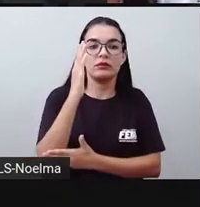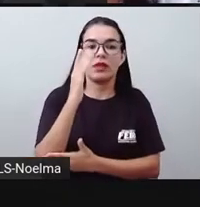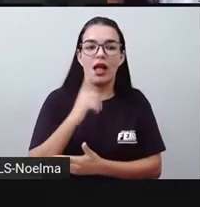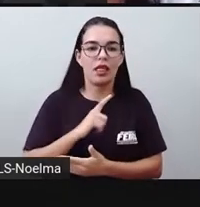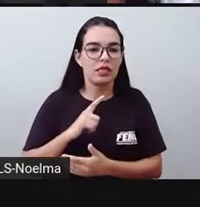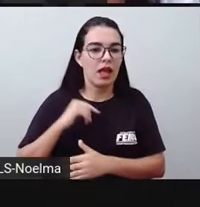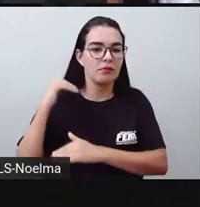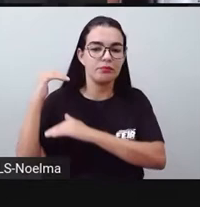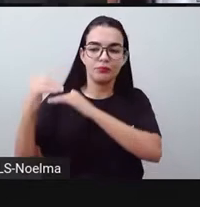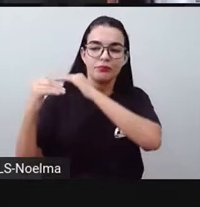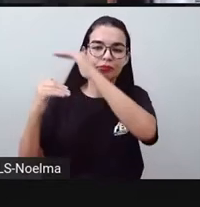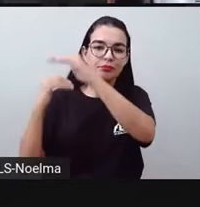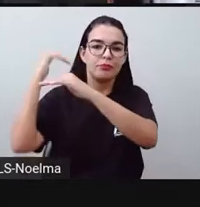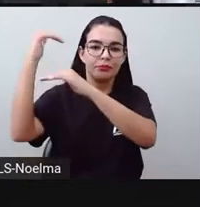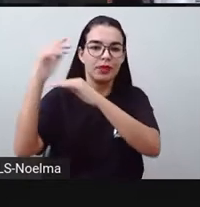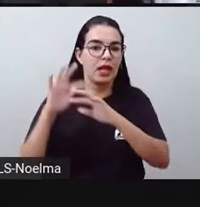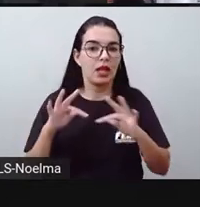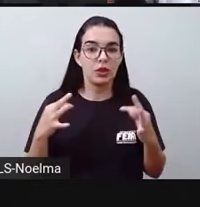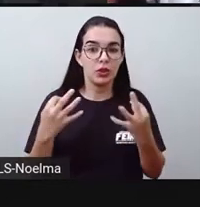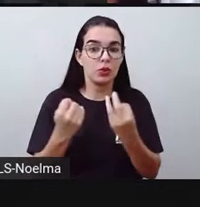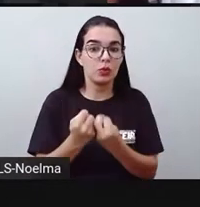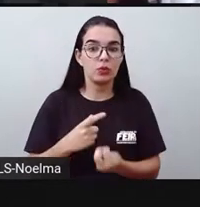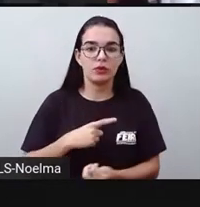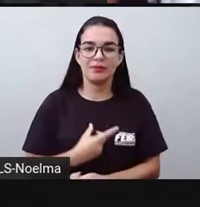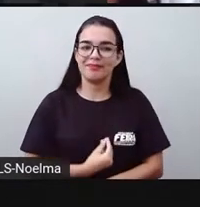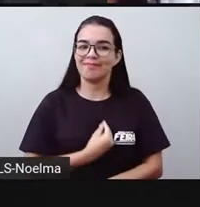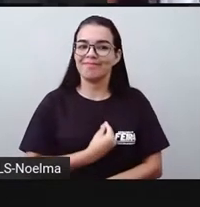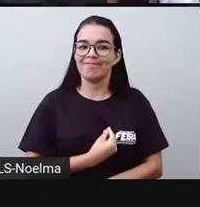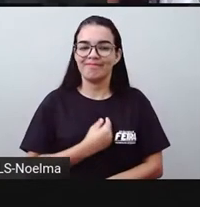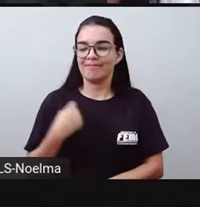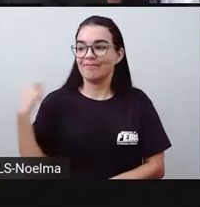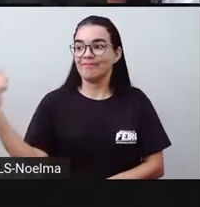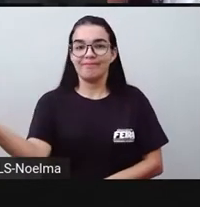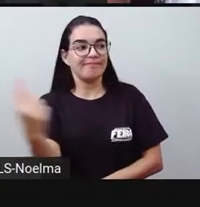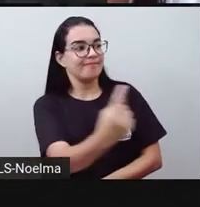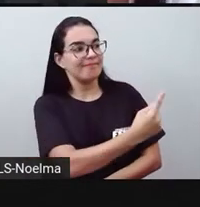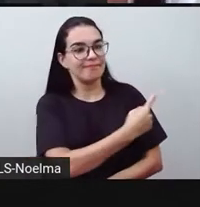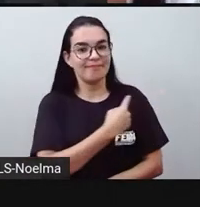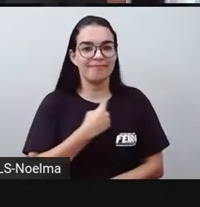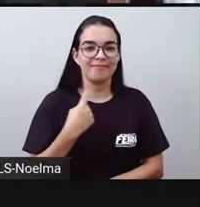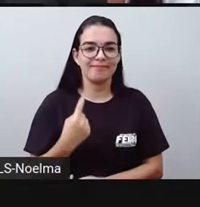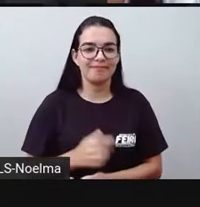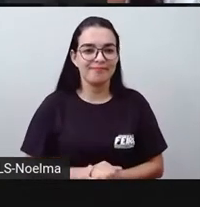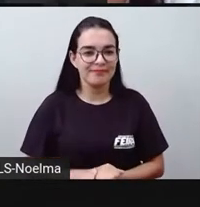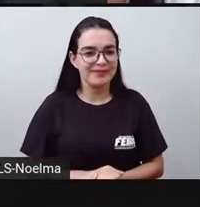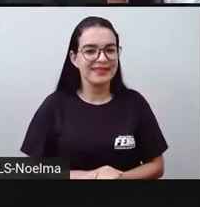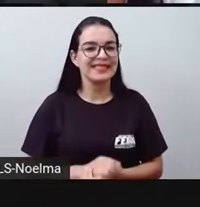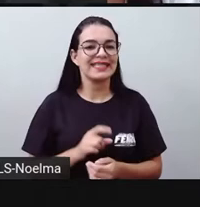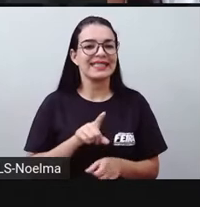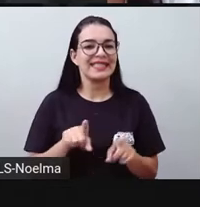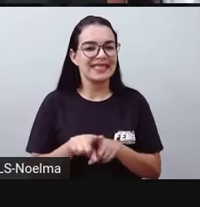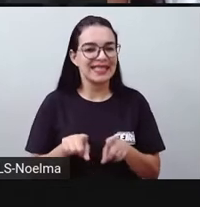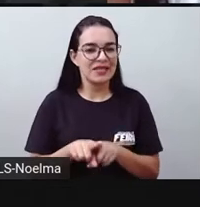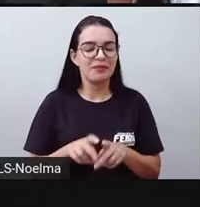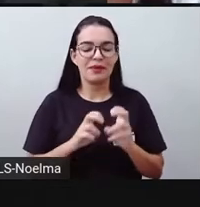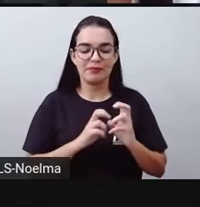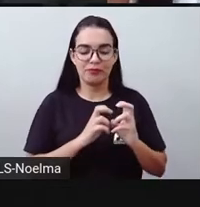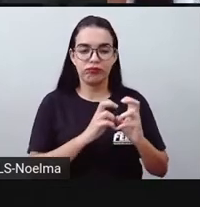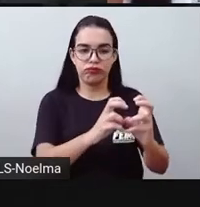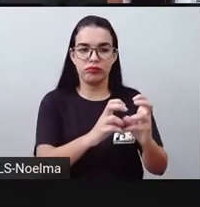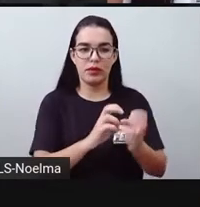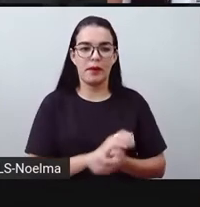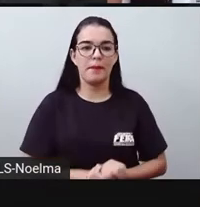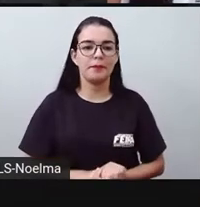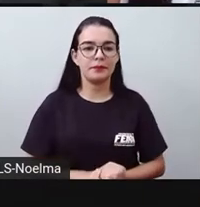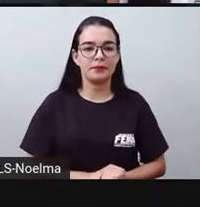todos os objetos, existem em tudo que está à nossa volta e existe também para os meios de transporte.